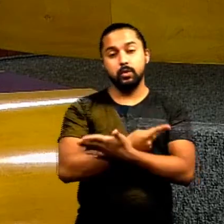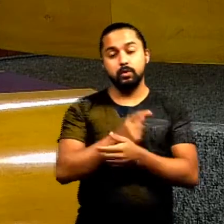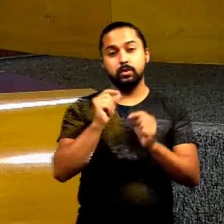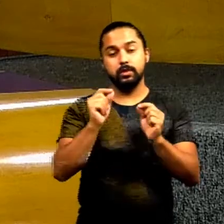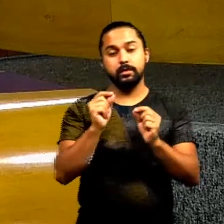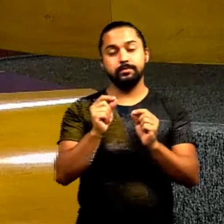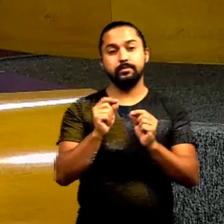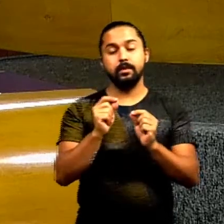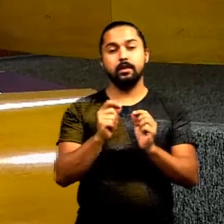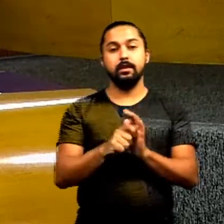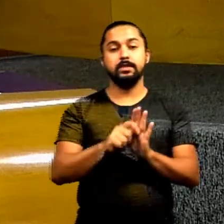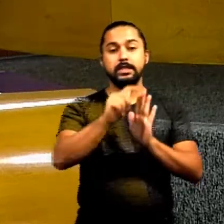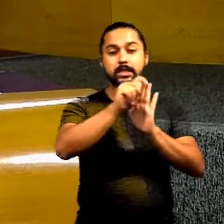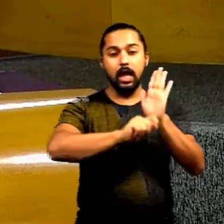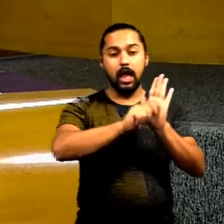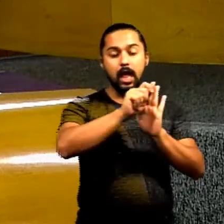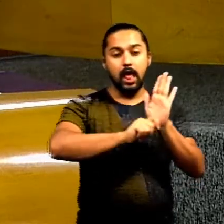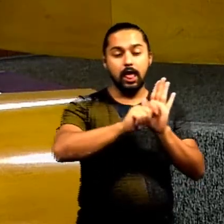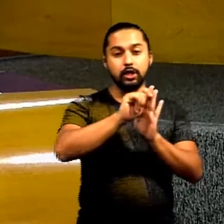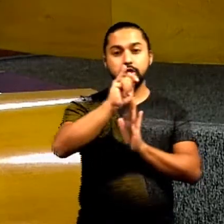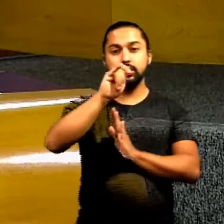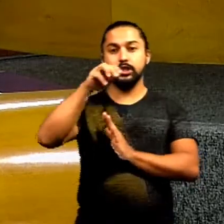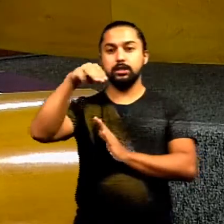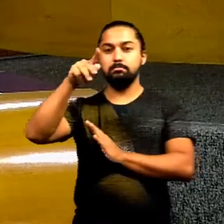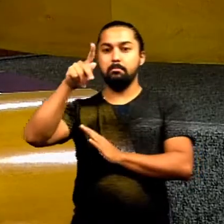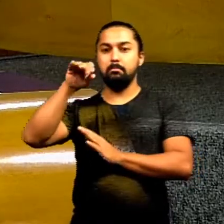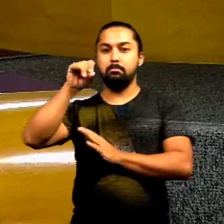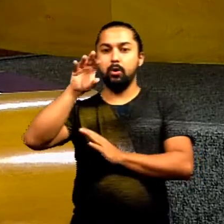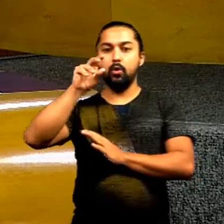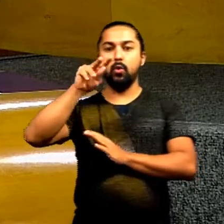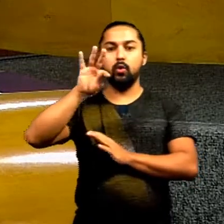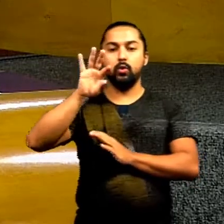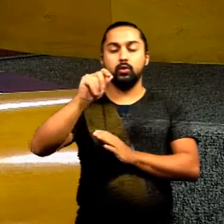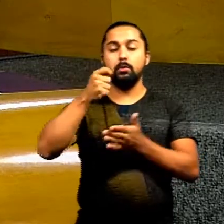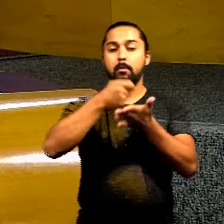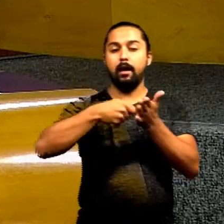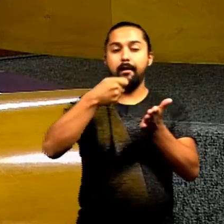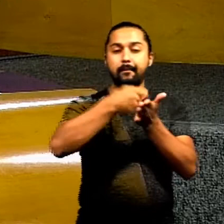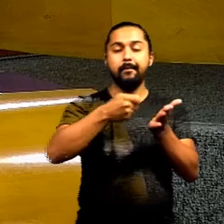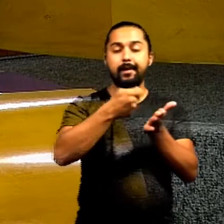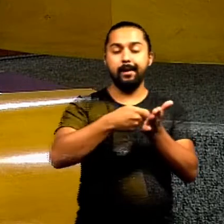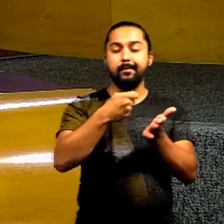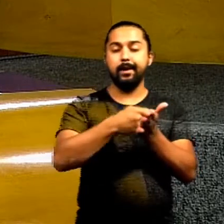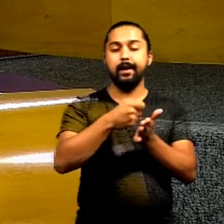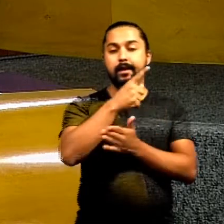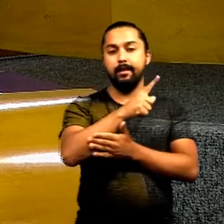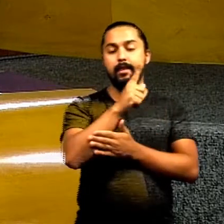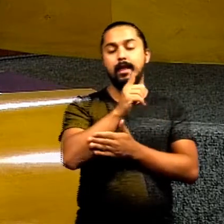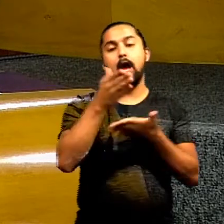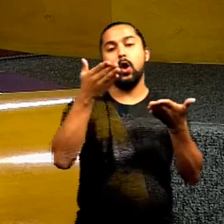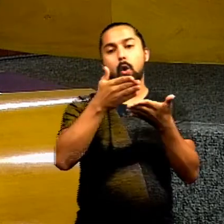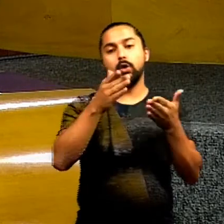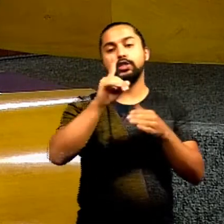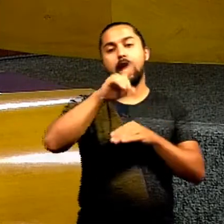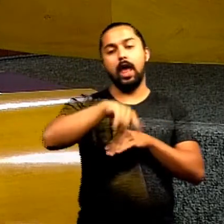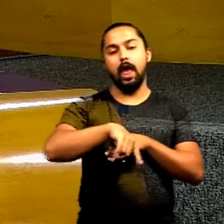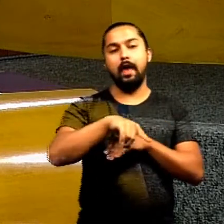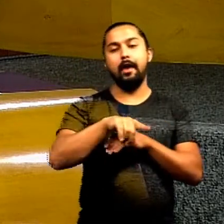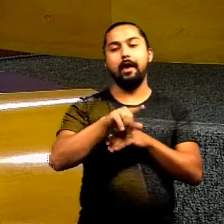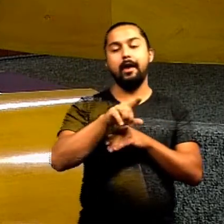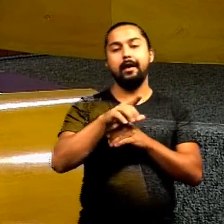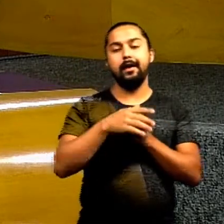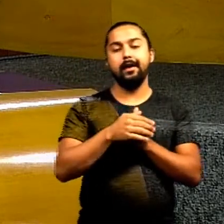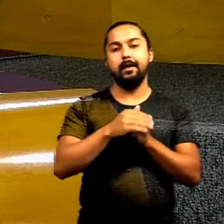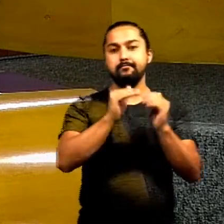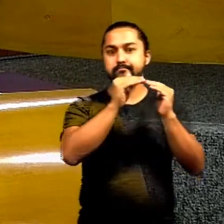o imposto que nós pagamos no setor, porque um dos mais caros de Goiânia, Clécio, hoje é um bairro nobre, assalto